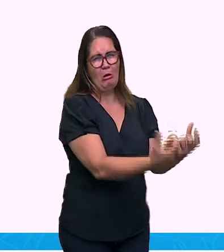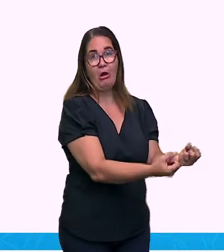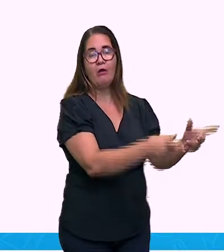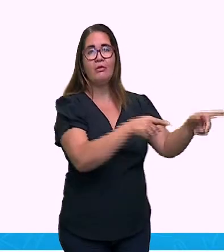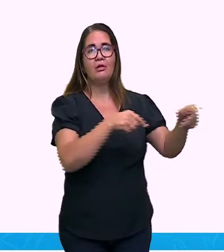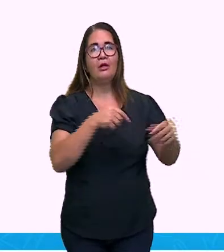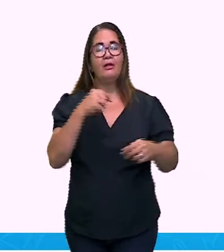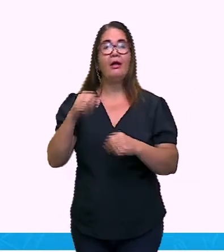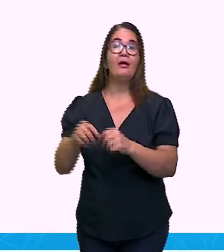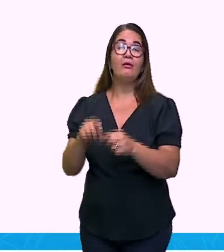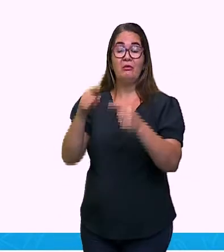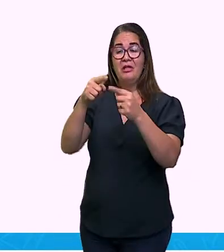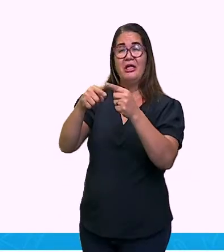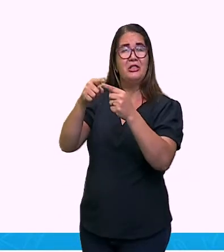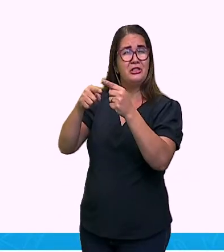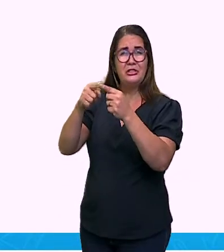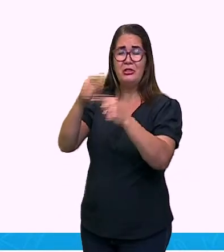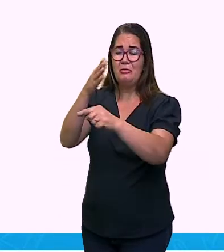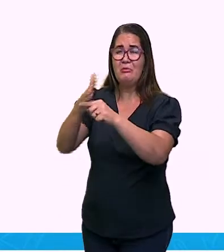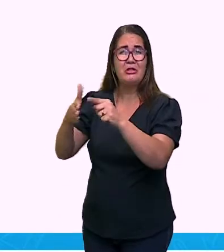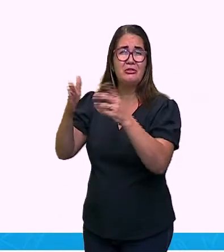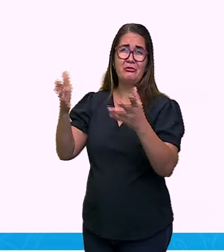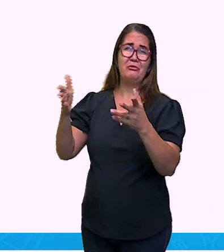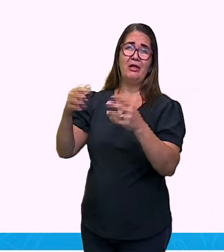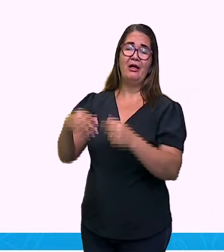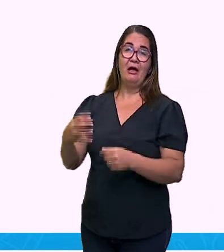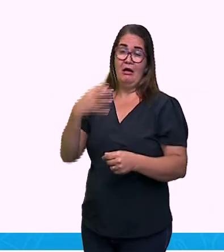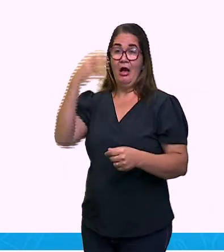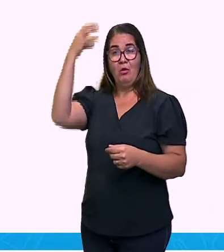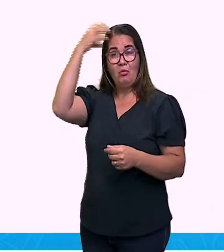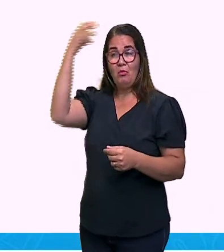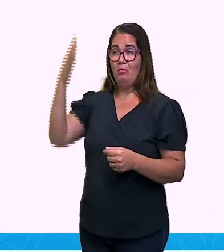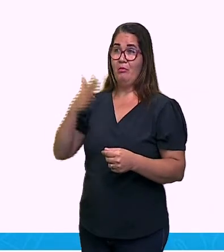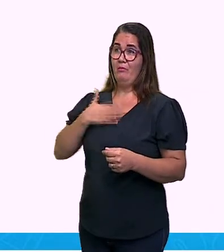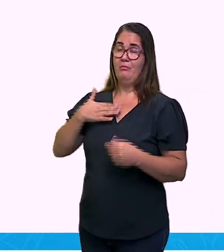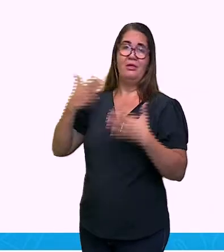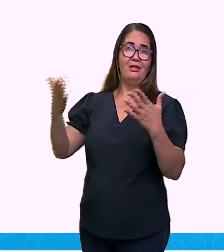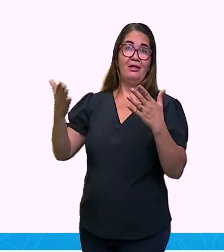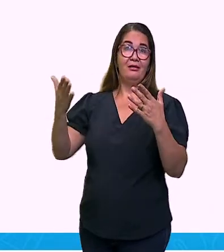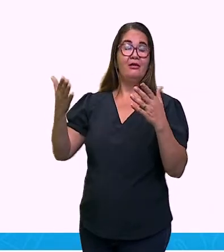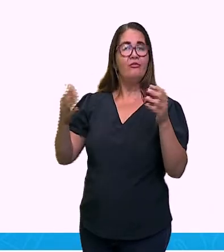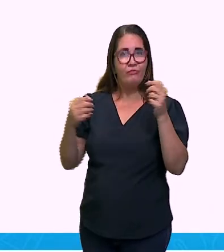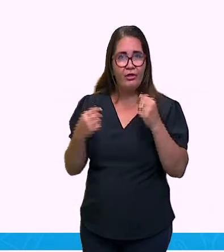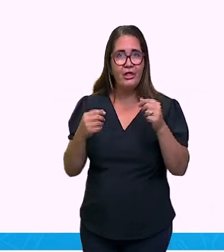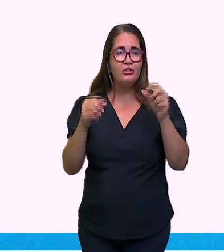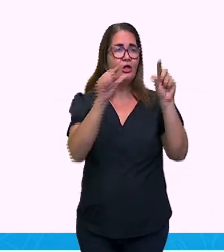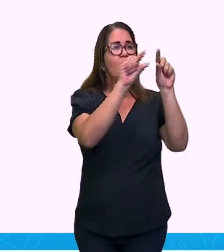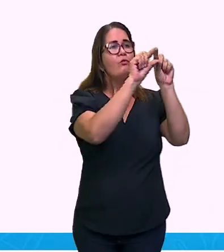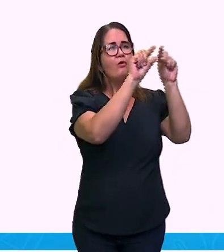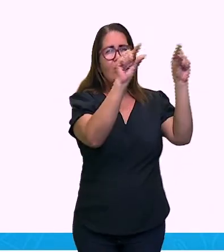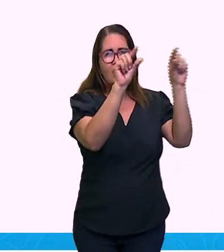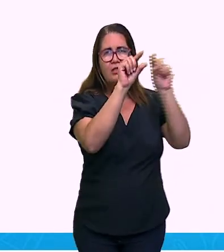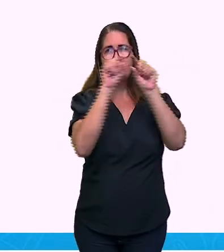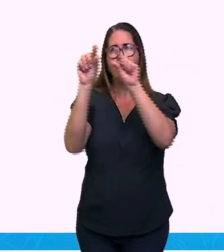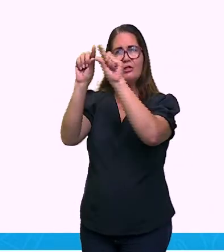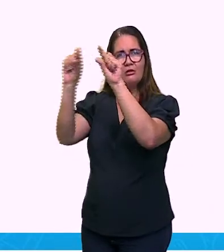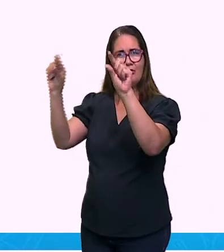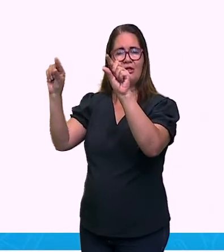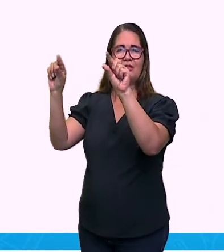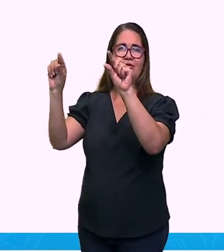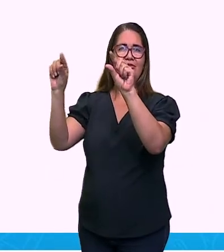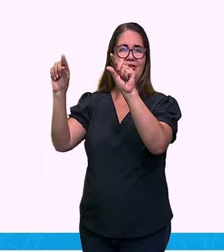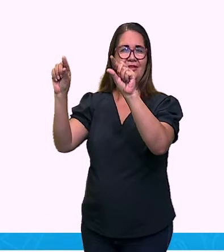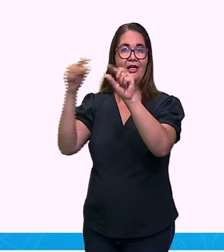machuca o dedinho e a culpa ainda é minha. Então, eu tenho aqui, olha, uma conjunção aditiva, que é o